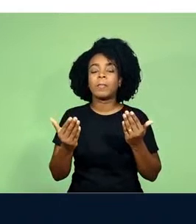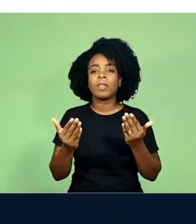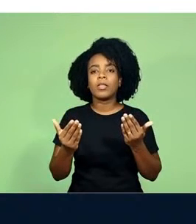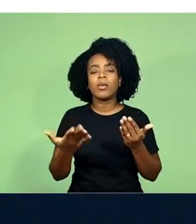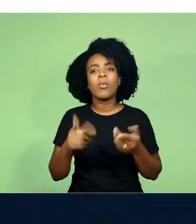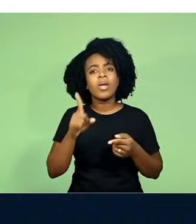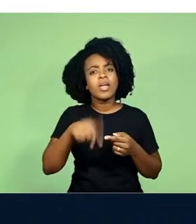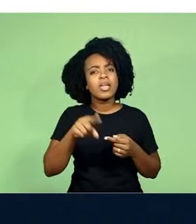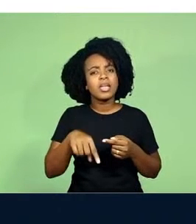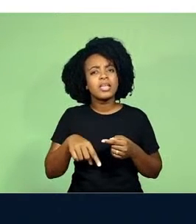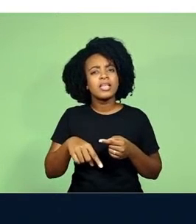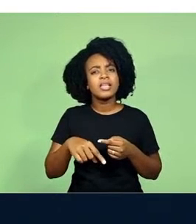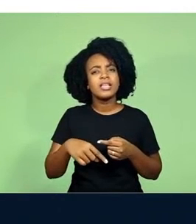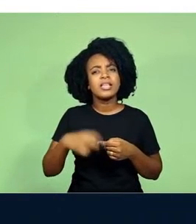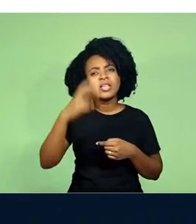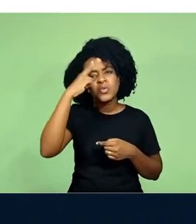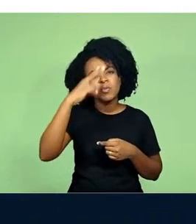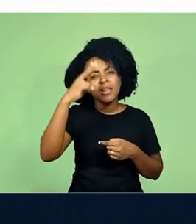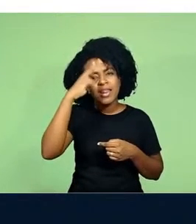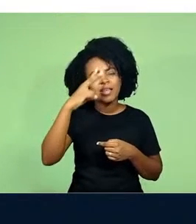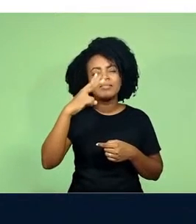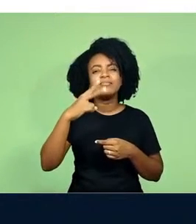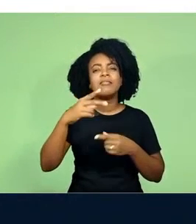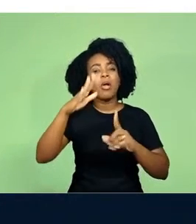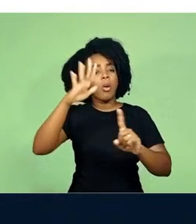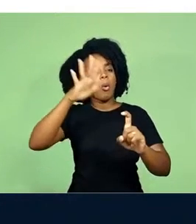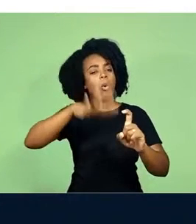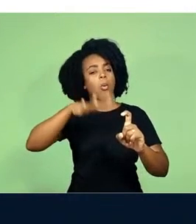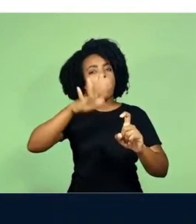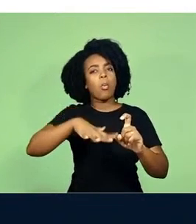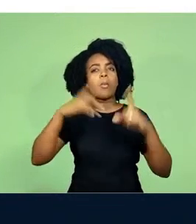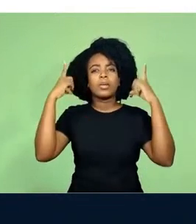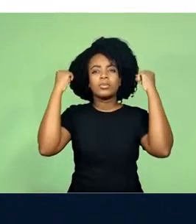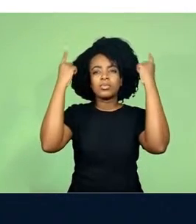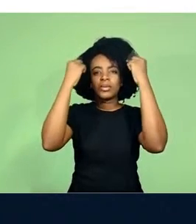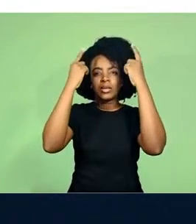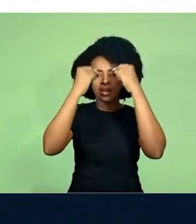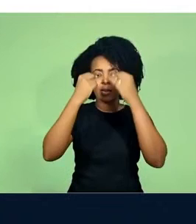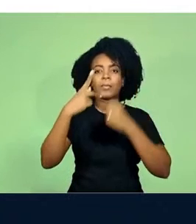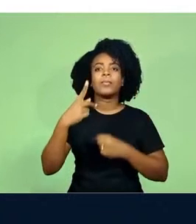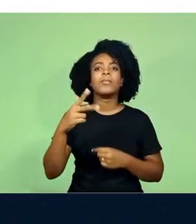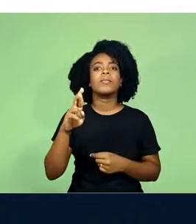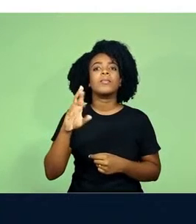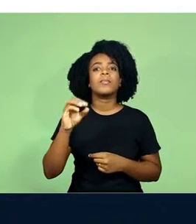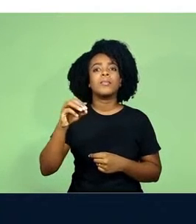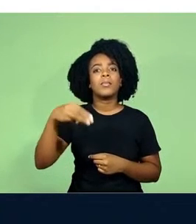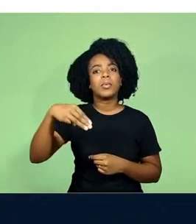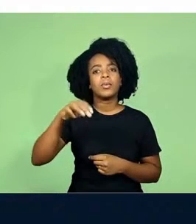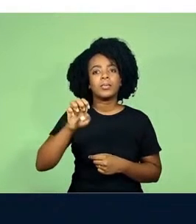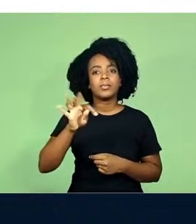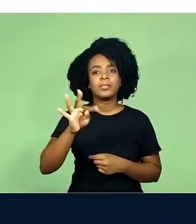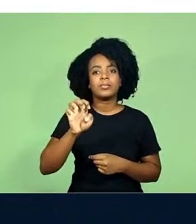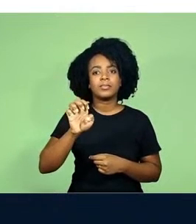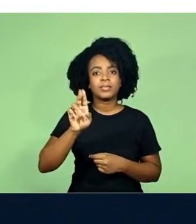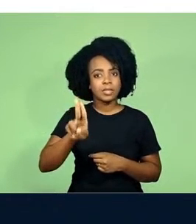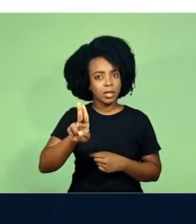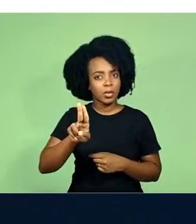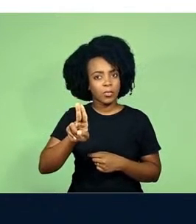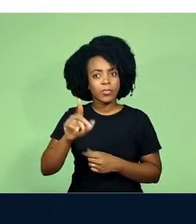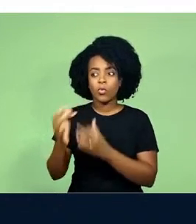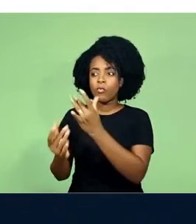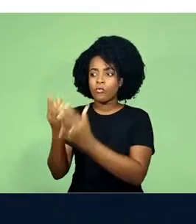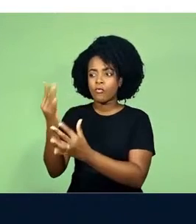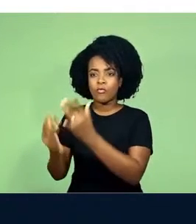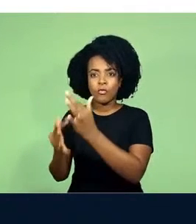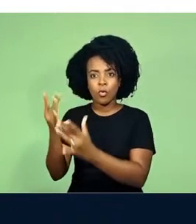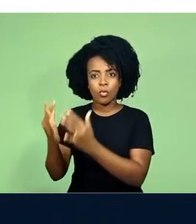me lembram bastante o mito grego de Prometeu, que rouba dos deuses o fogo e